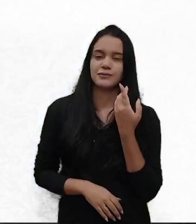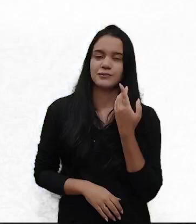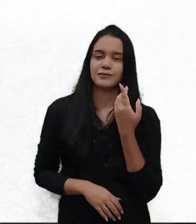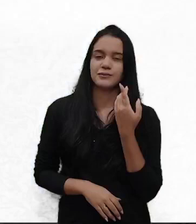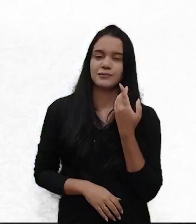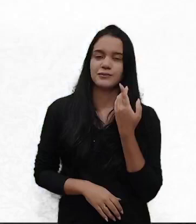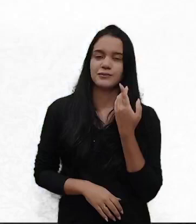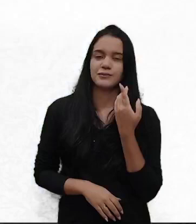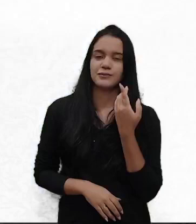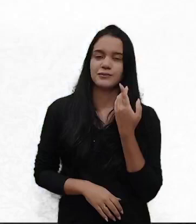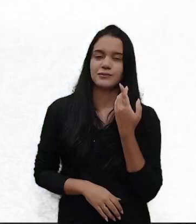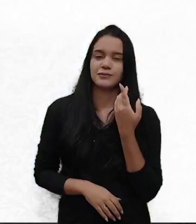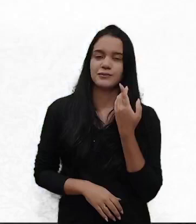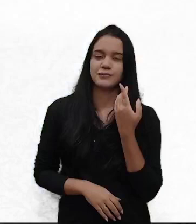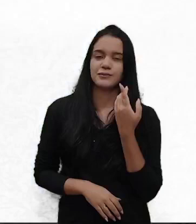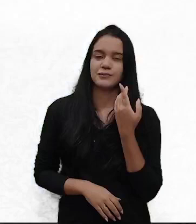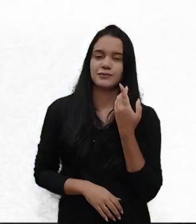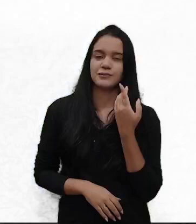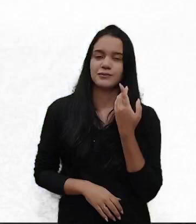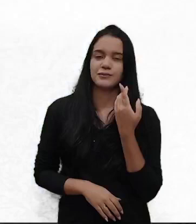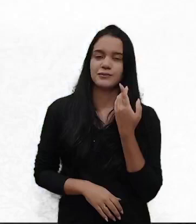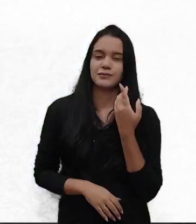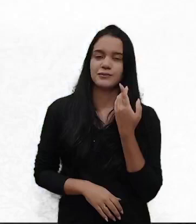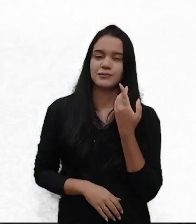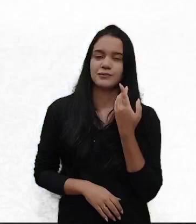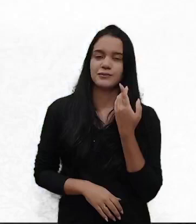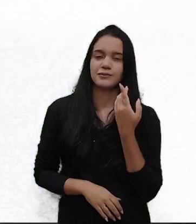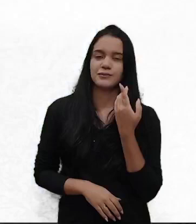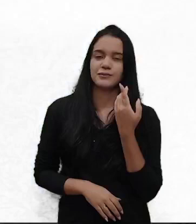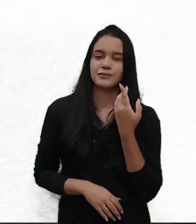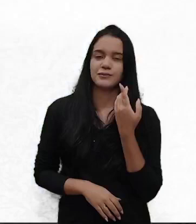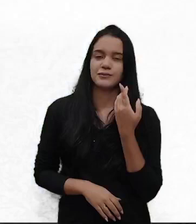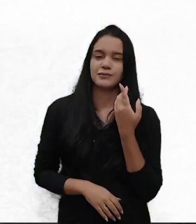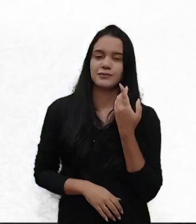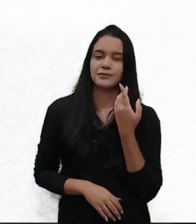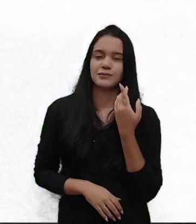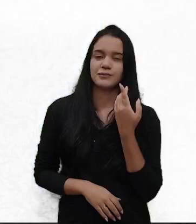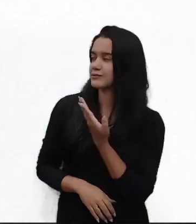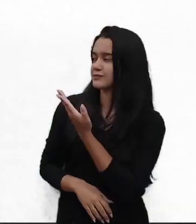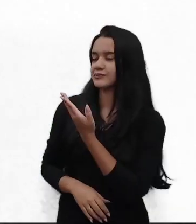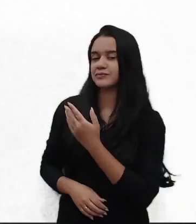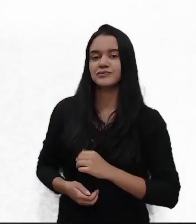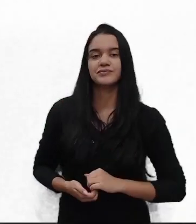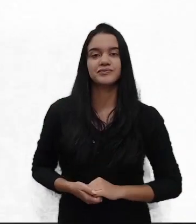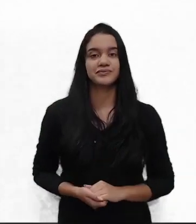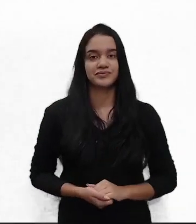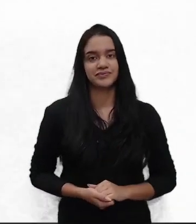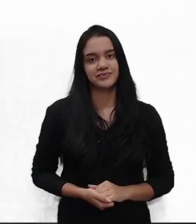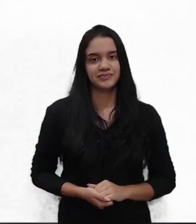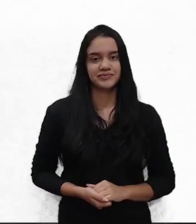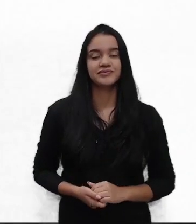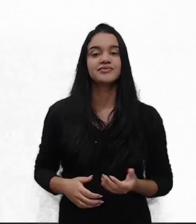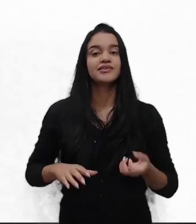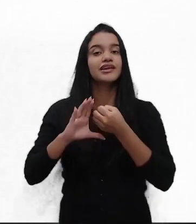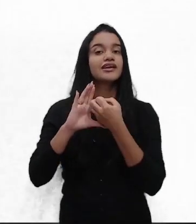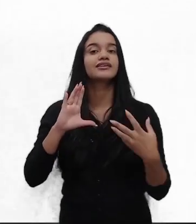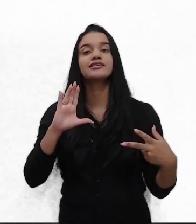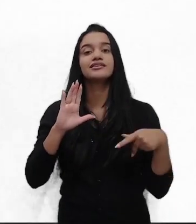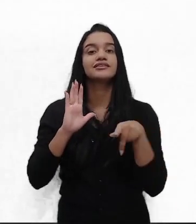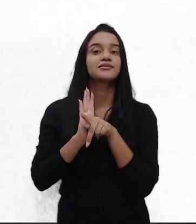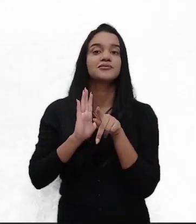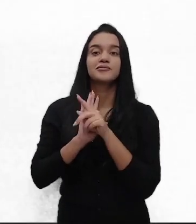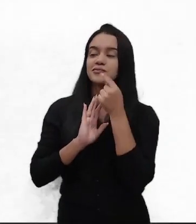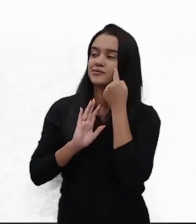e sorri. Ao fundo, uma mesa com pessoas sentadas conversando. Quais são as características e